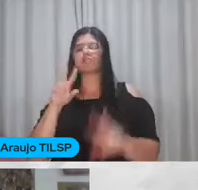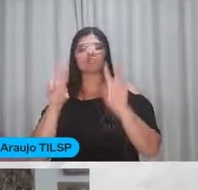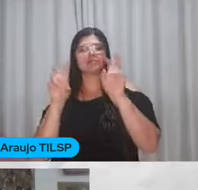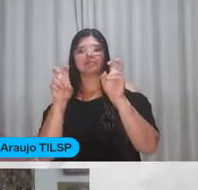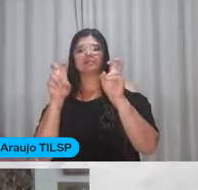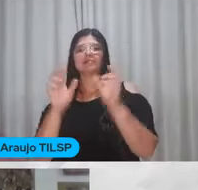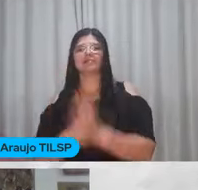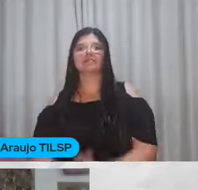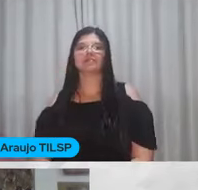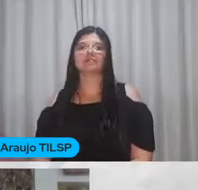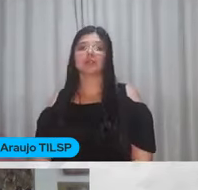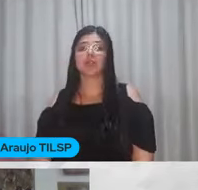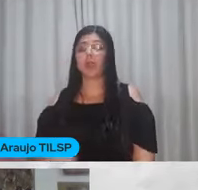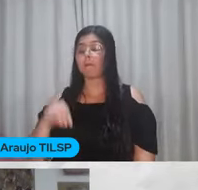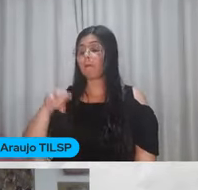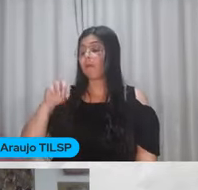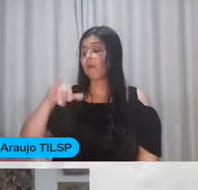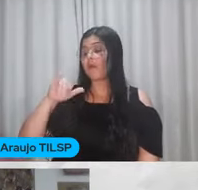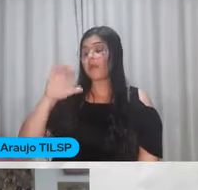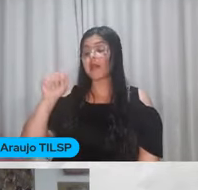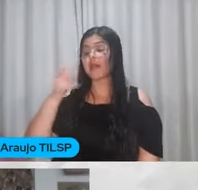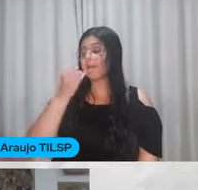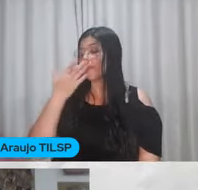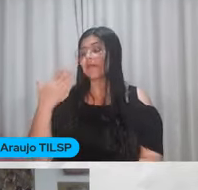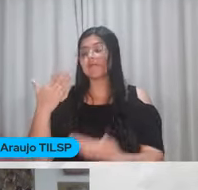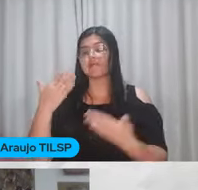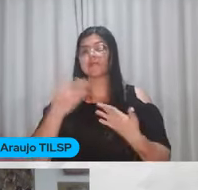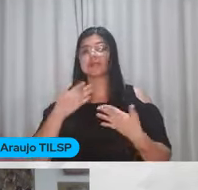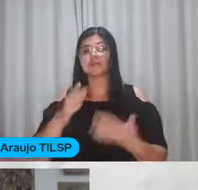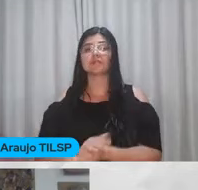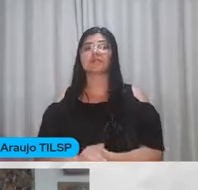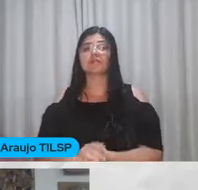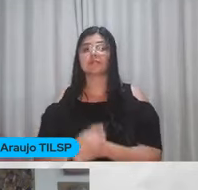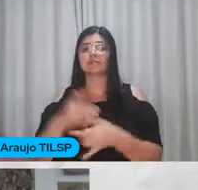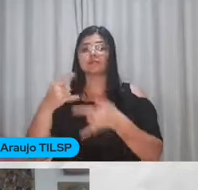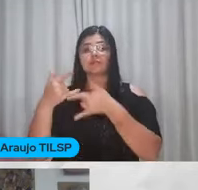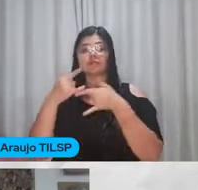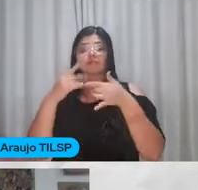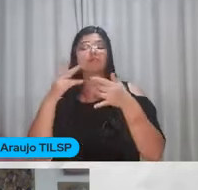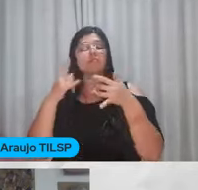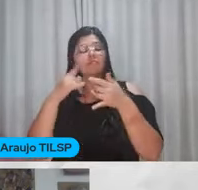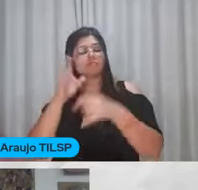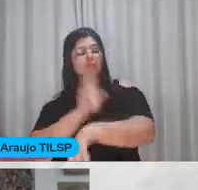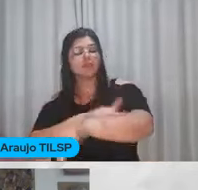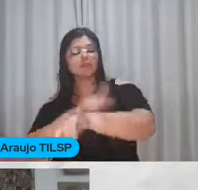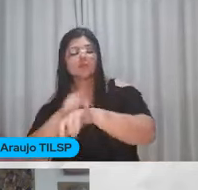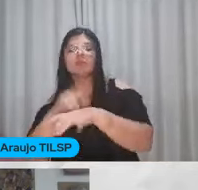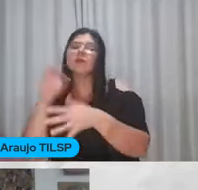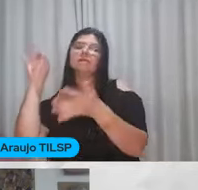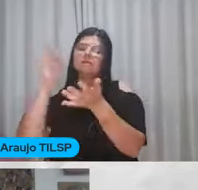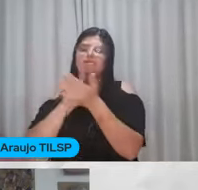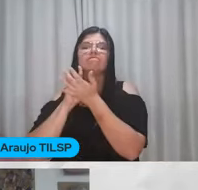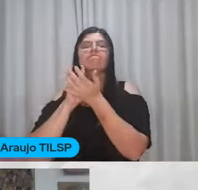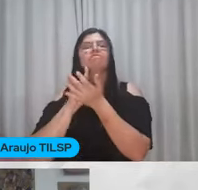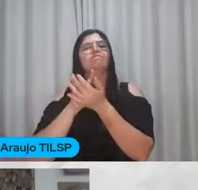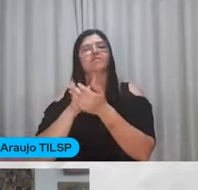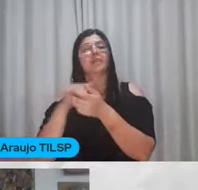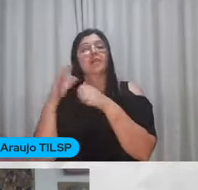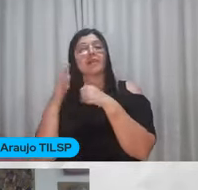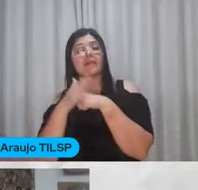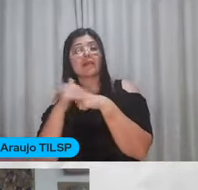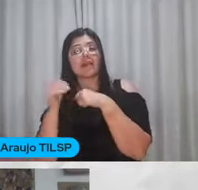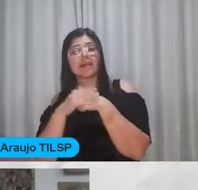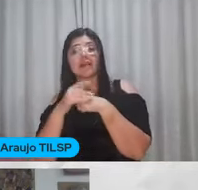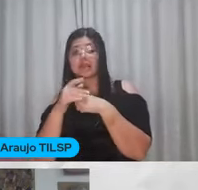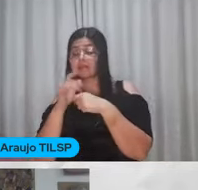Mônica Seja muito bem-vinda Aqui na live pedagógica Do Congresso Brincar Realmente é com muito carinho Que eu